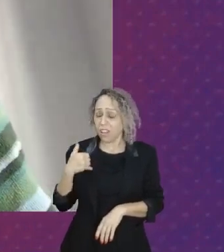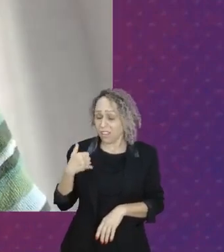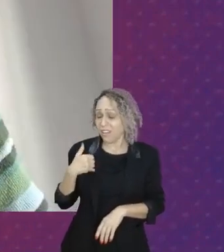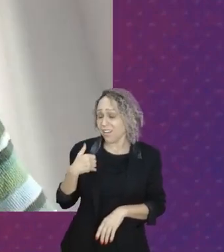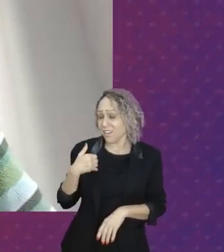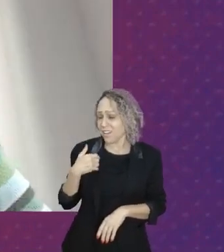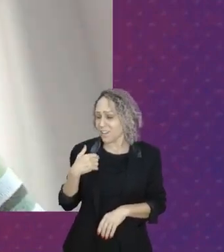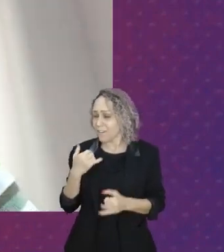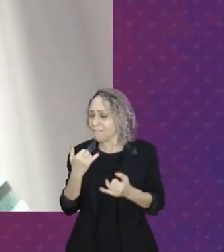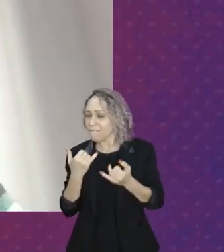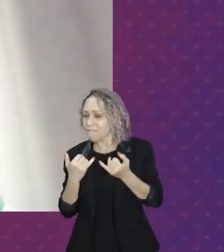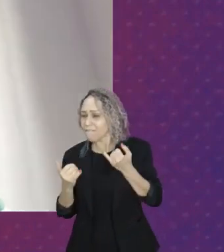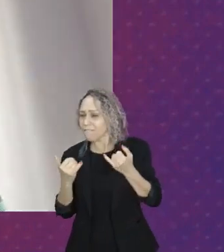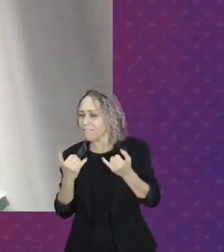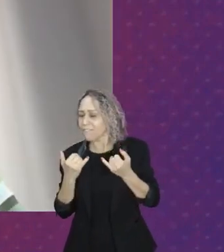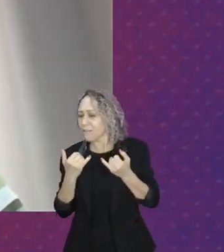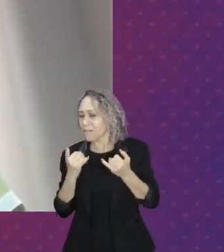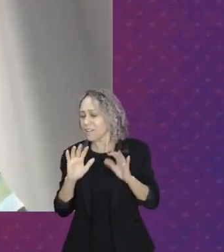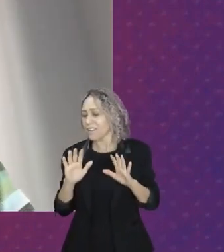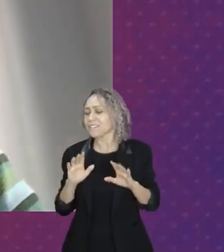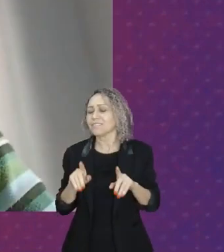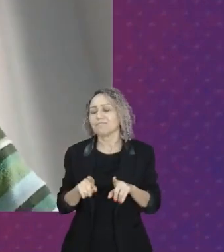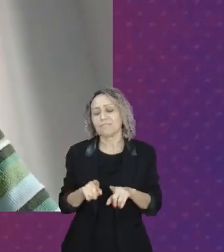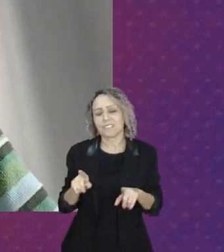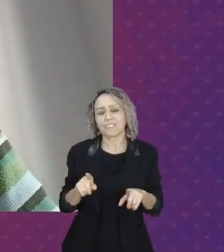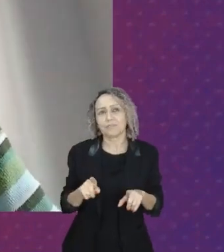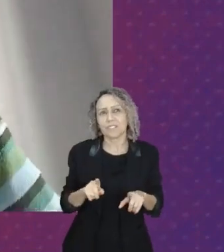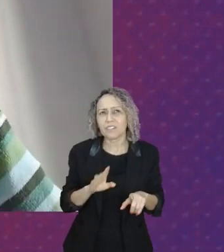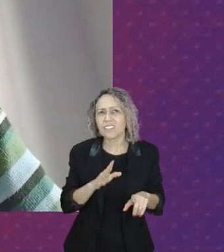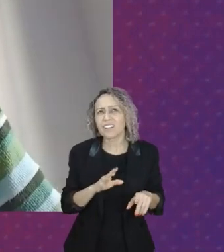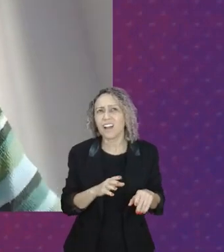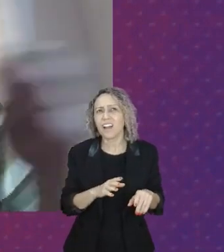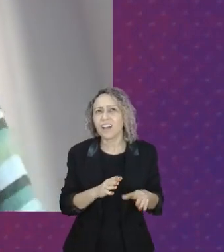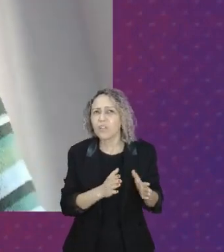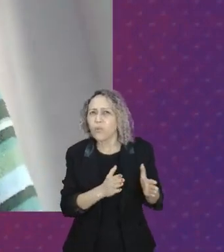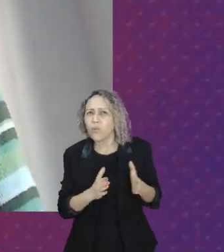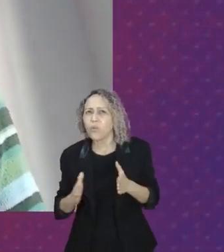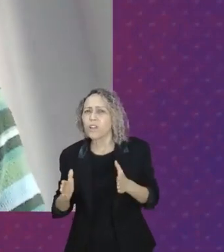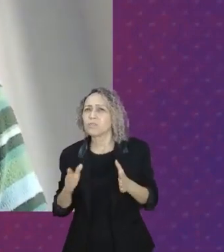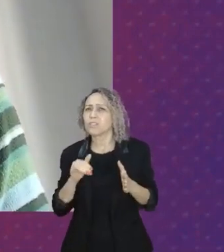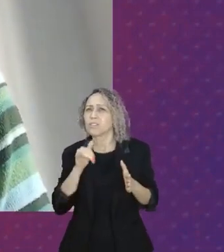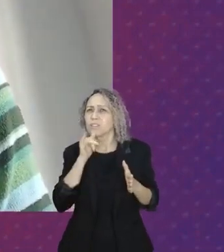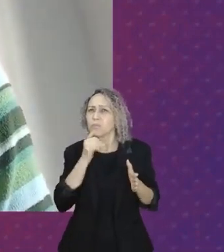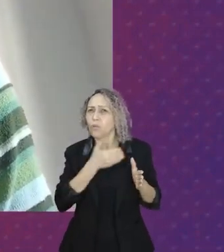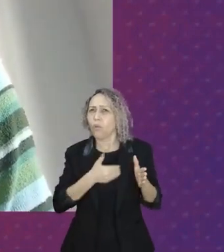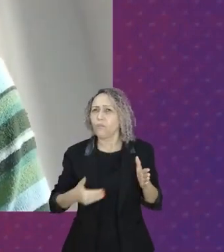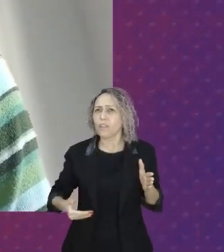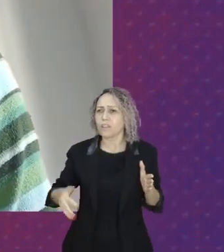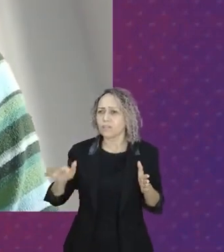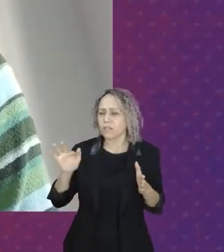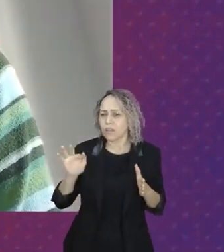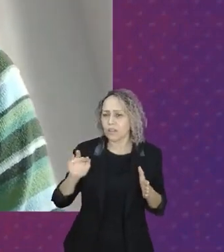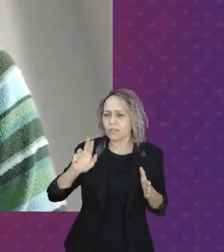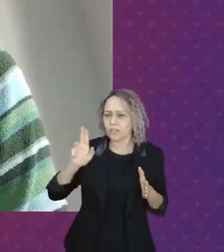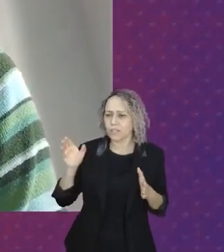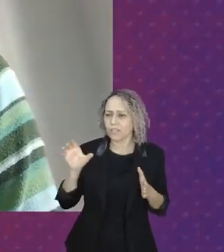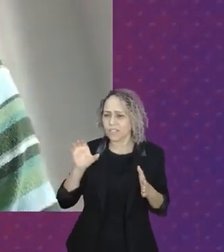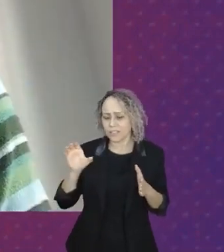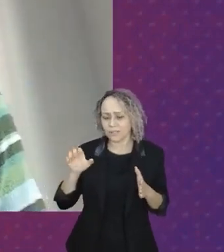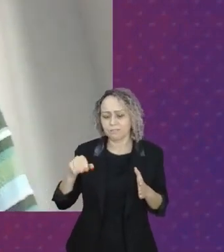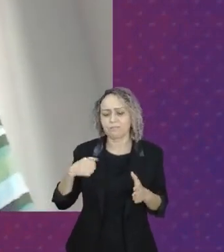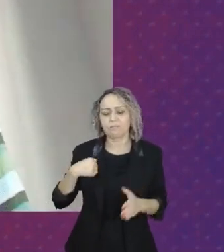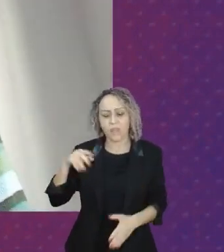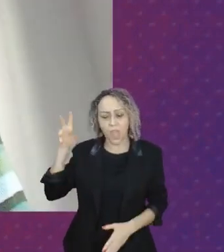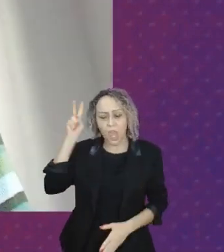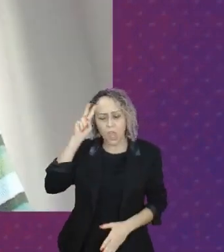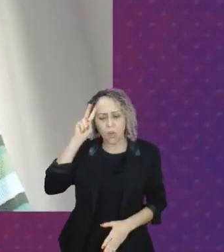vivi os outros governos, a era FHC, e eu não me esqueço que a gente dava muito